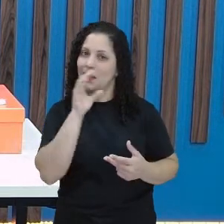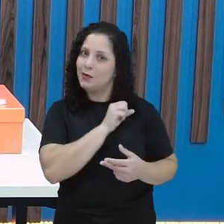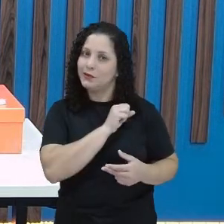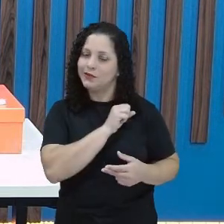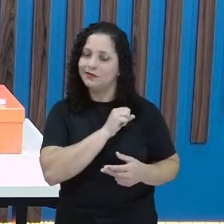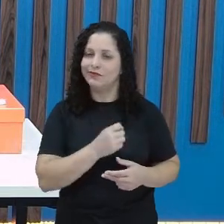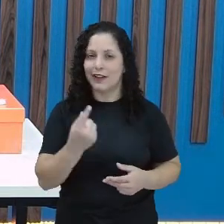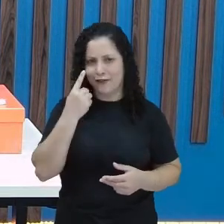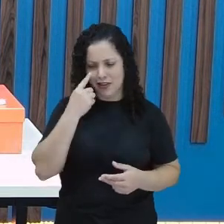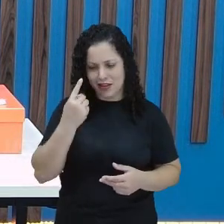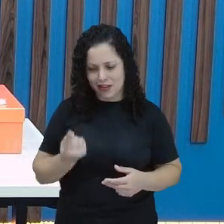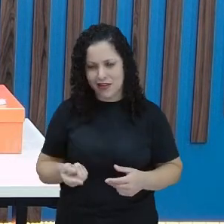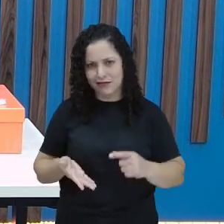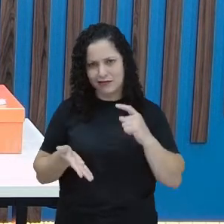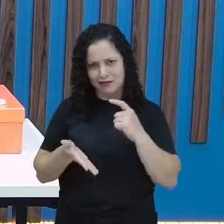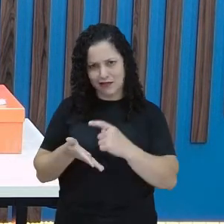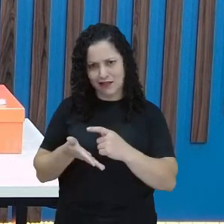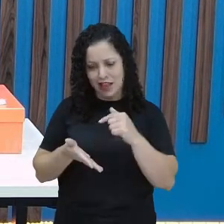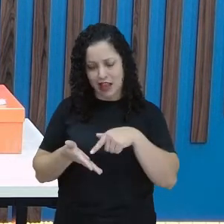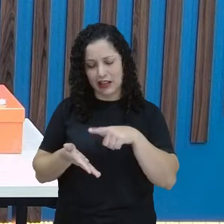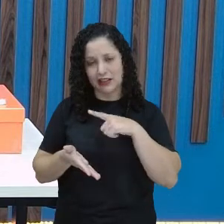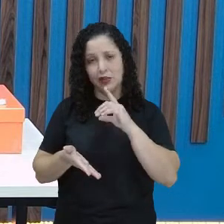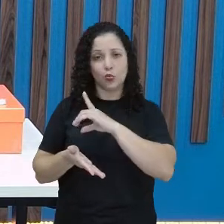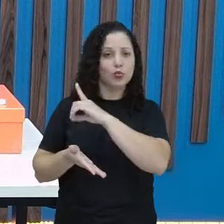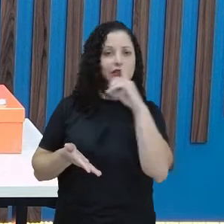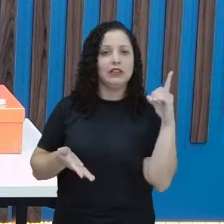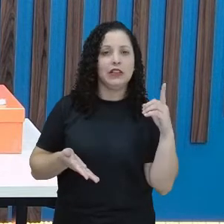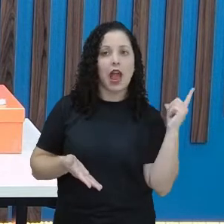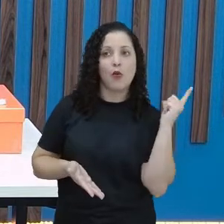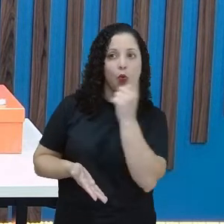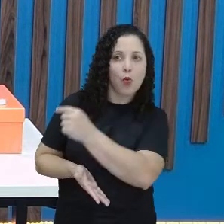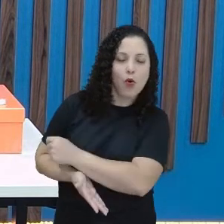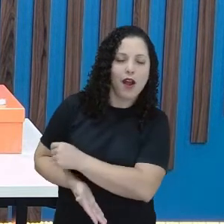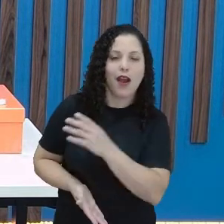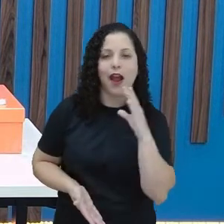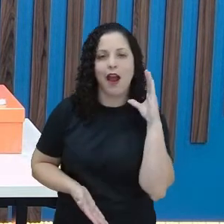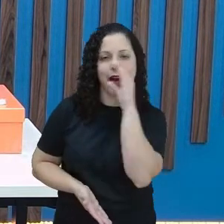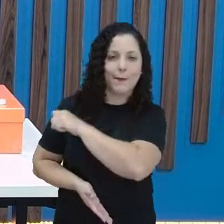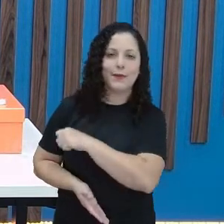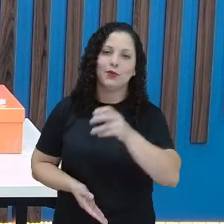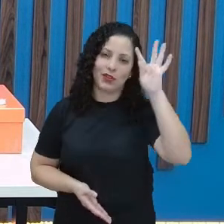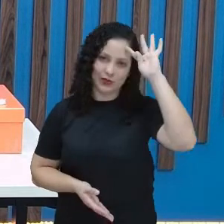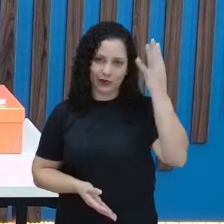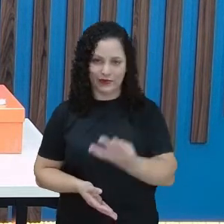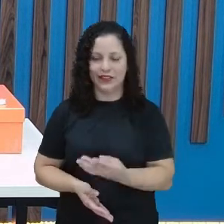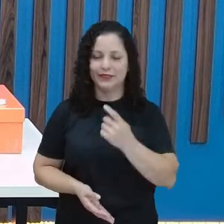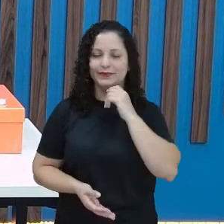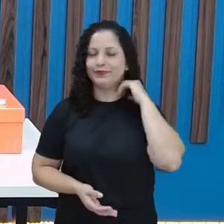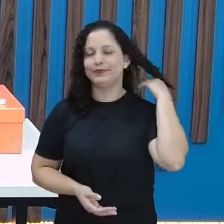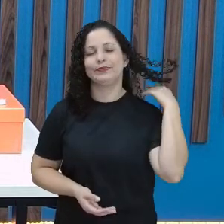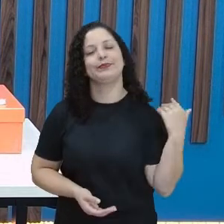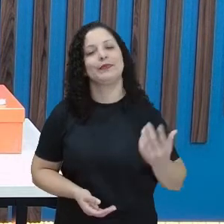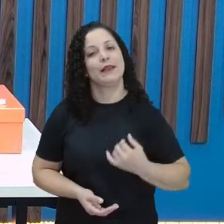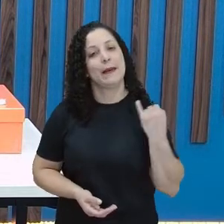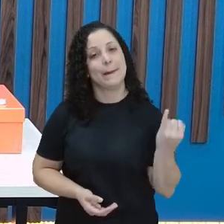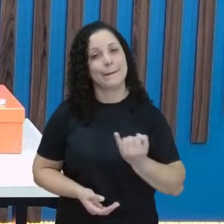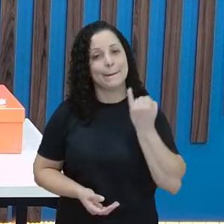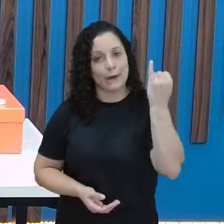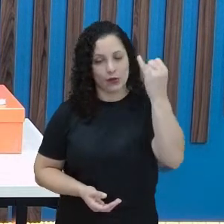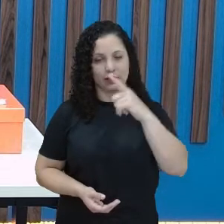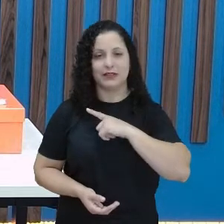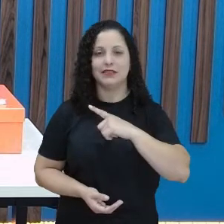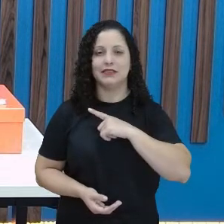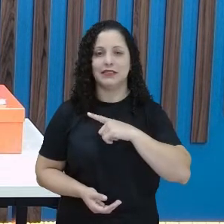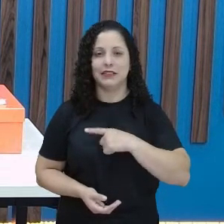aí você olha o bilhete, tem a data, você corre e resolve logo o problema, tá? Então, é importante ter a